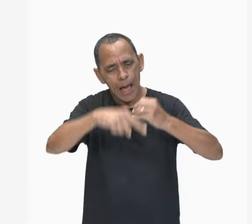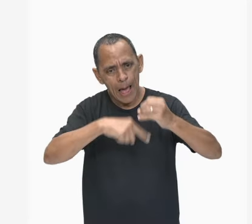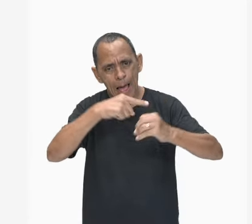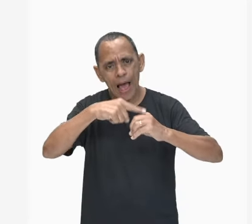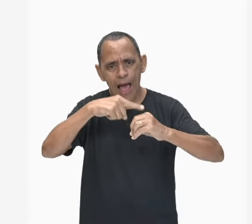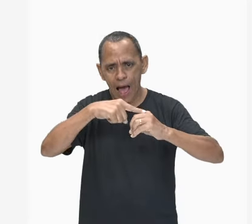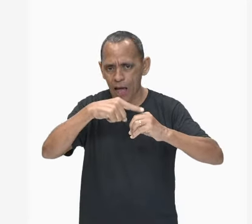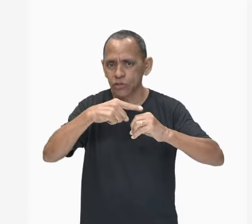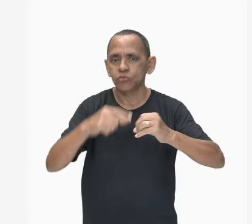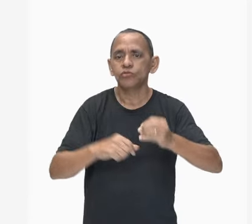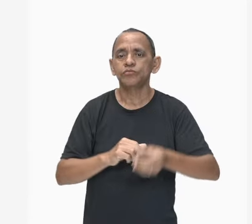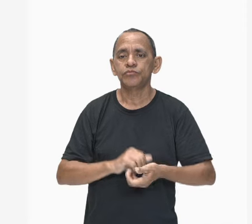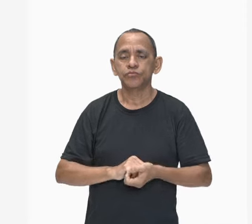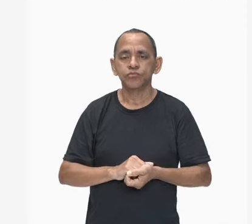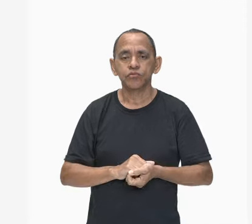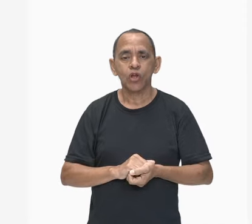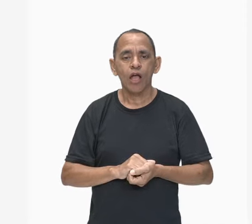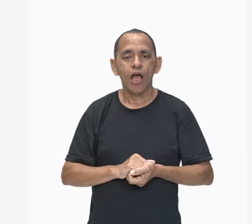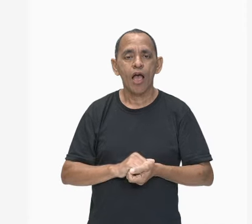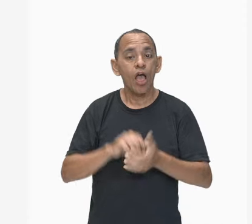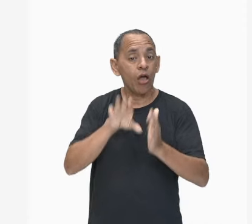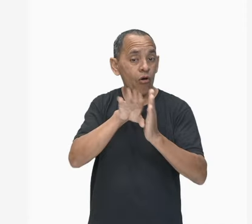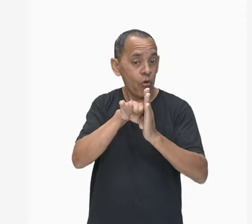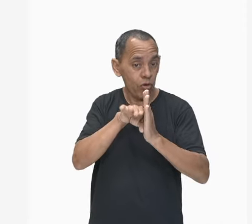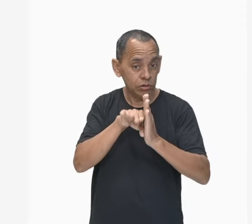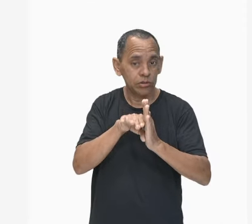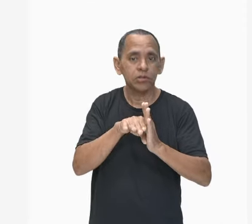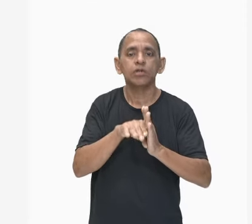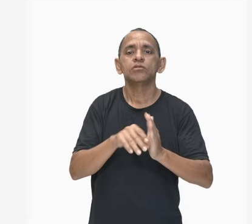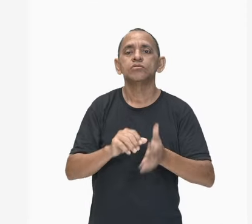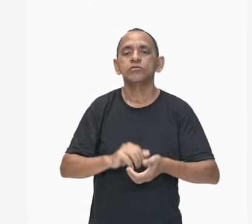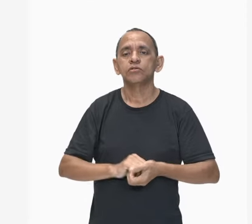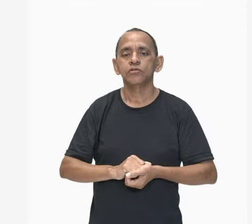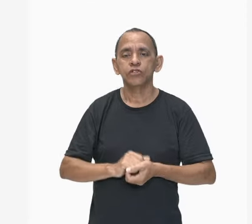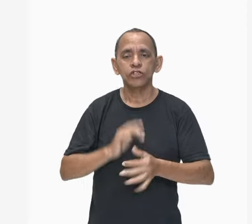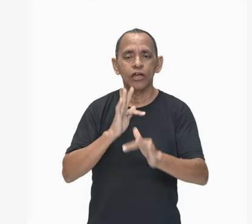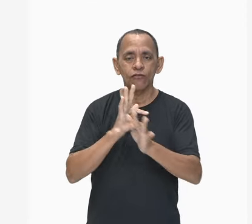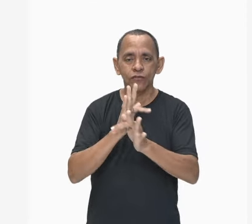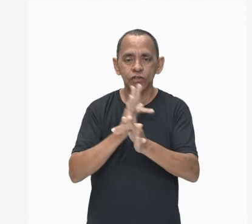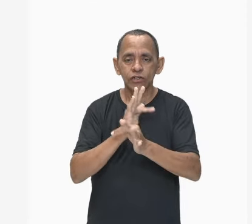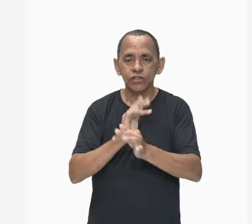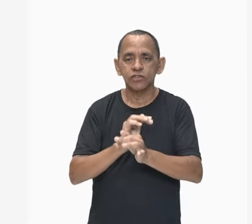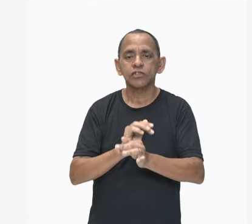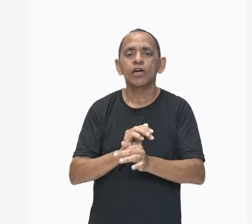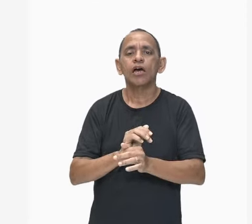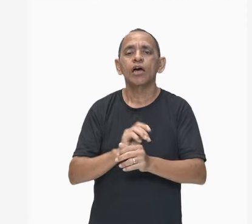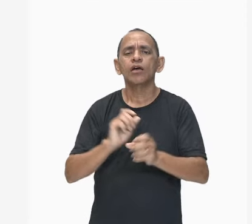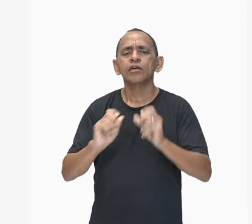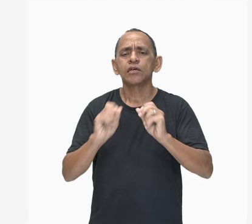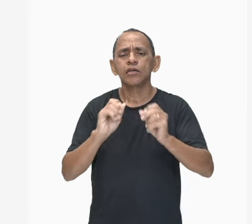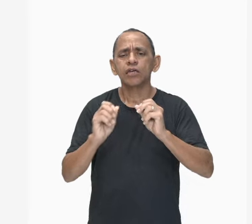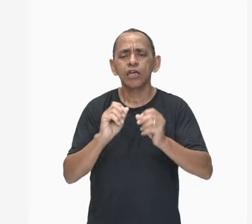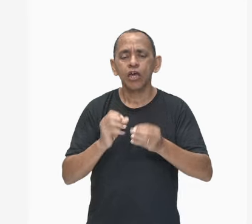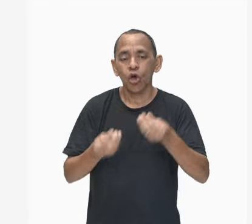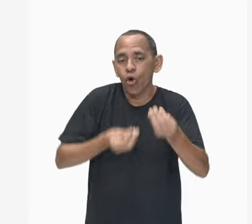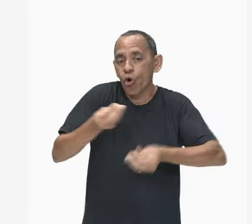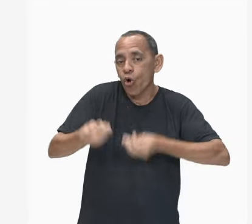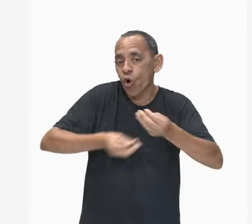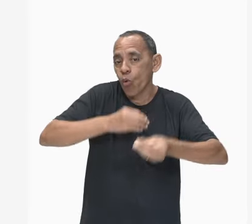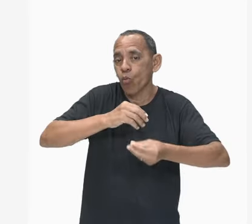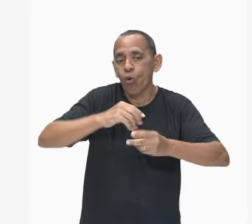uma definição da física que determina como os corpos eletrizados